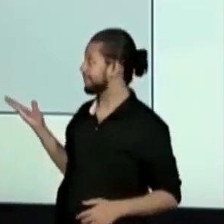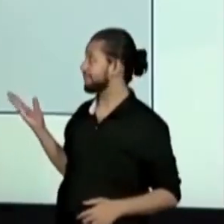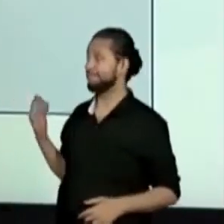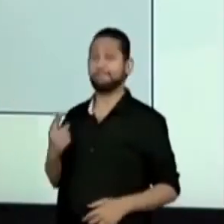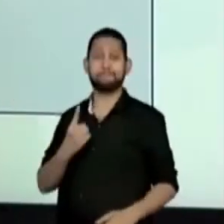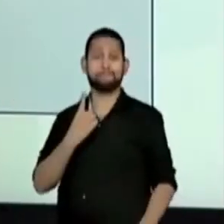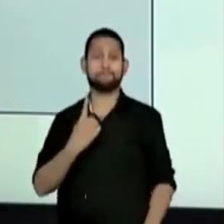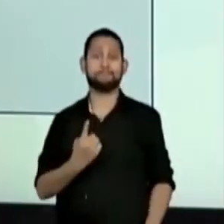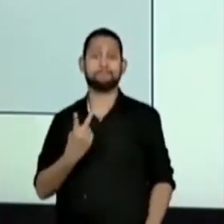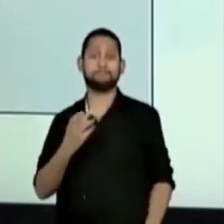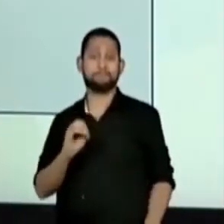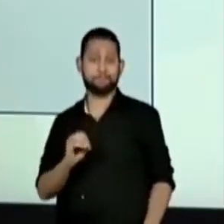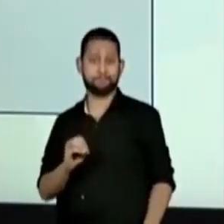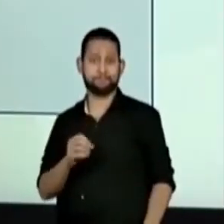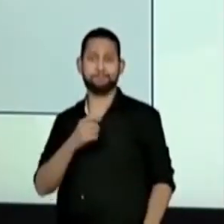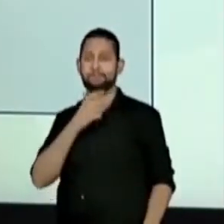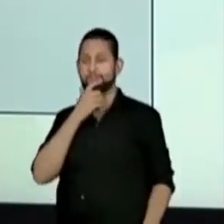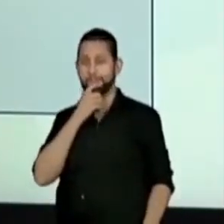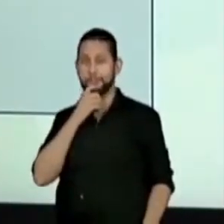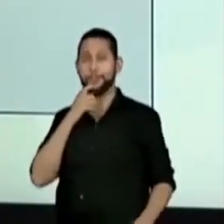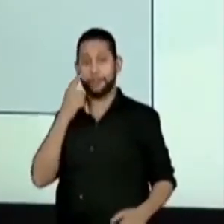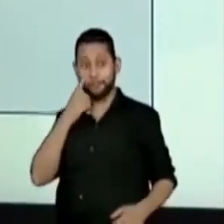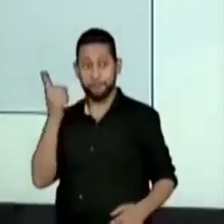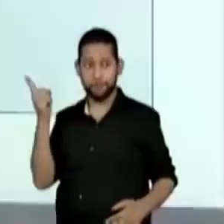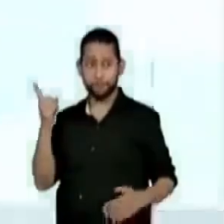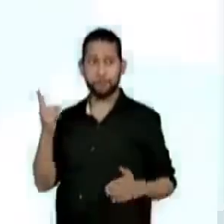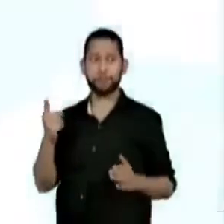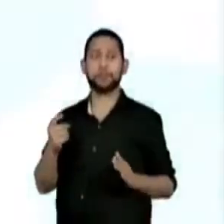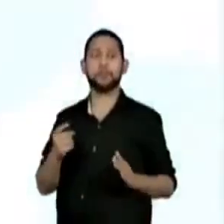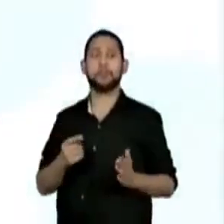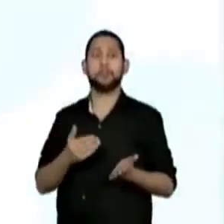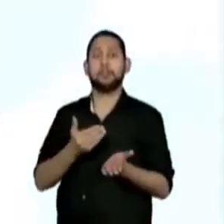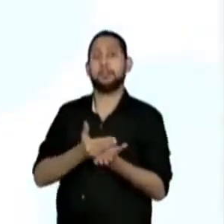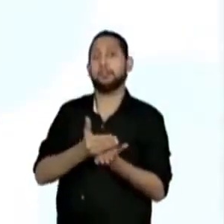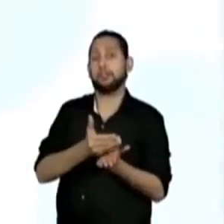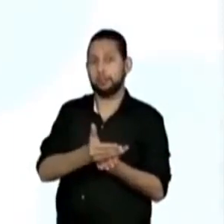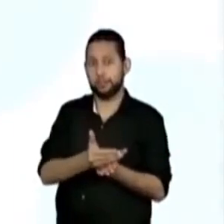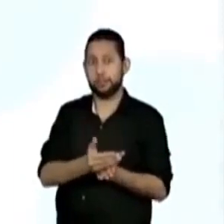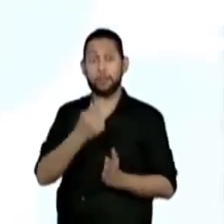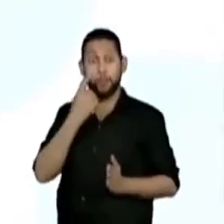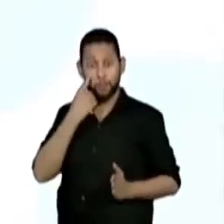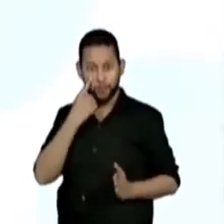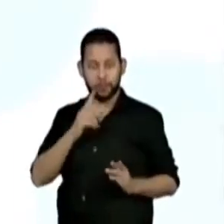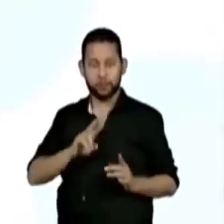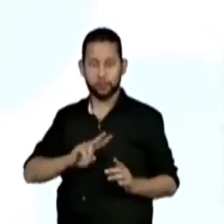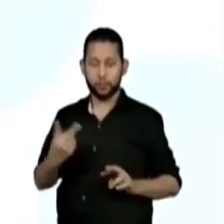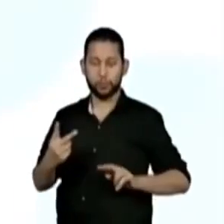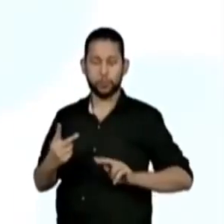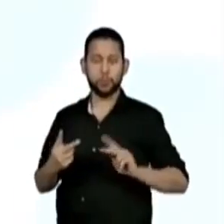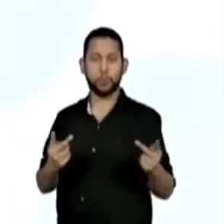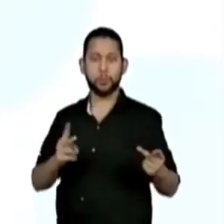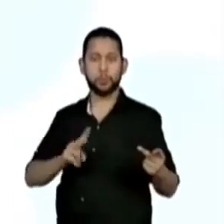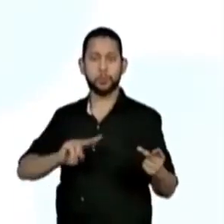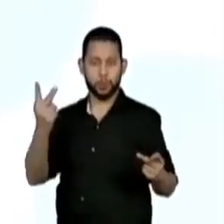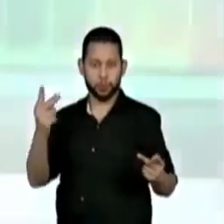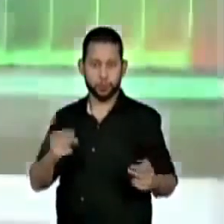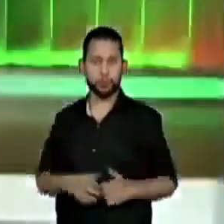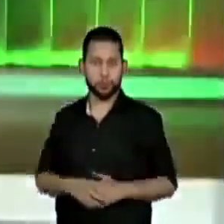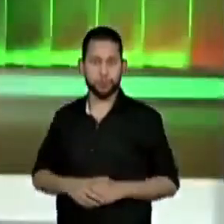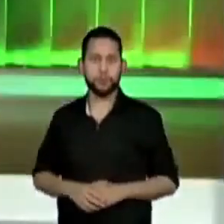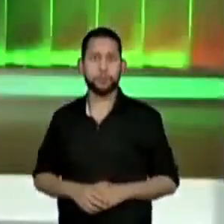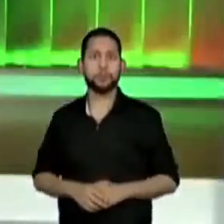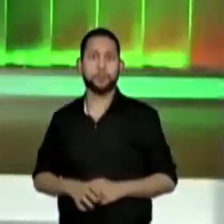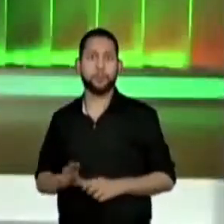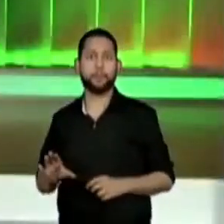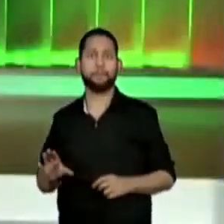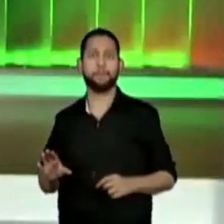Galera, vamos lá. Pelo nosso procedimento do cartão, olha quantas vezes a gente fazia. Então, a gente tinha aqui o